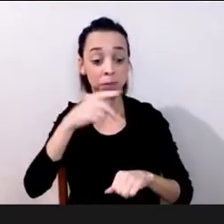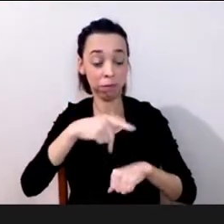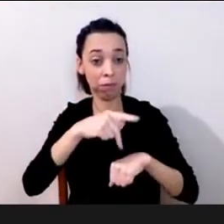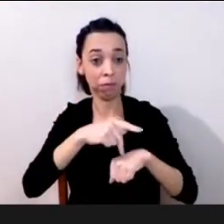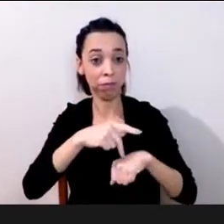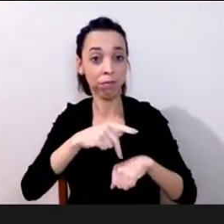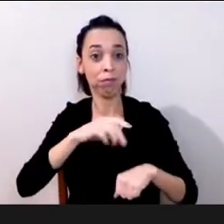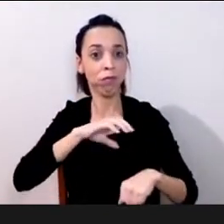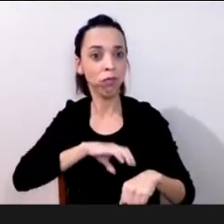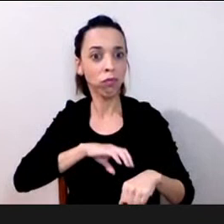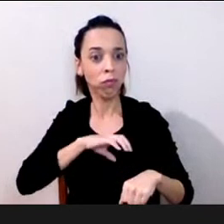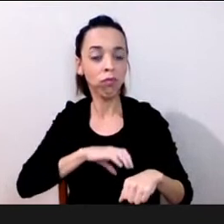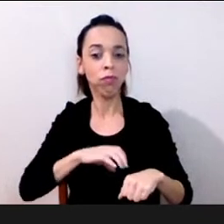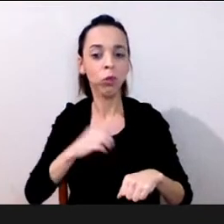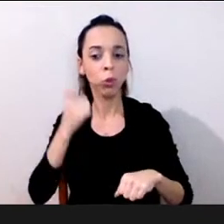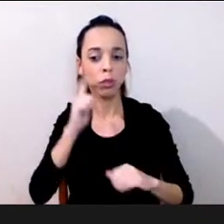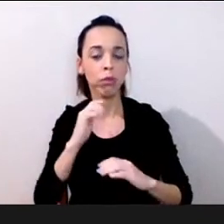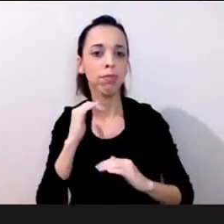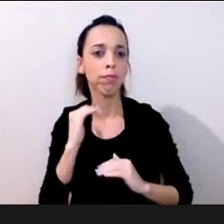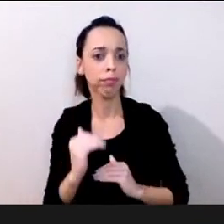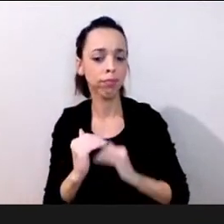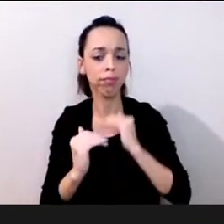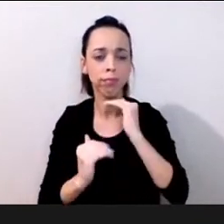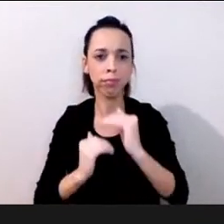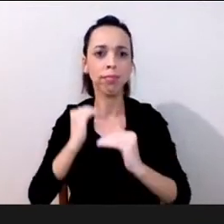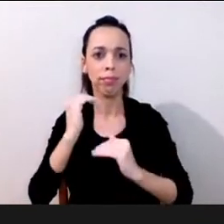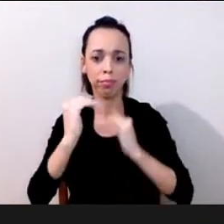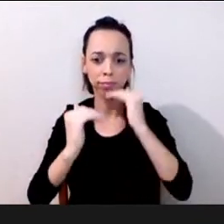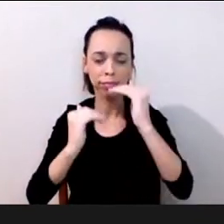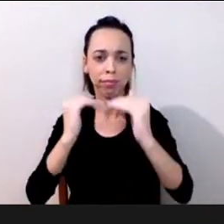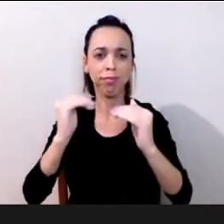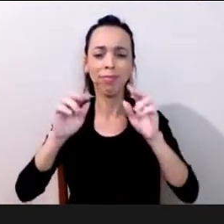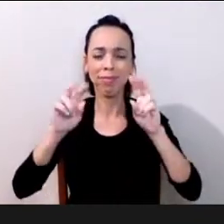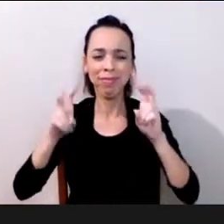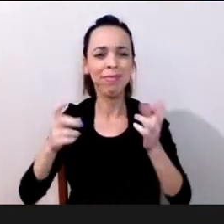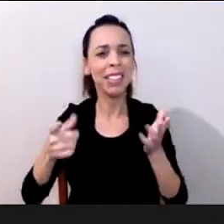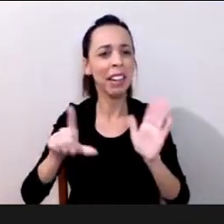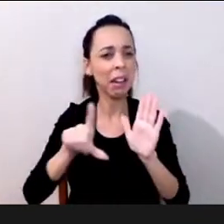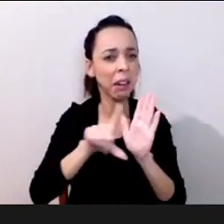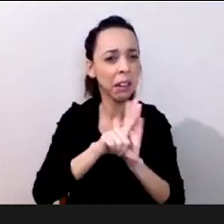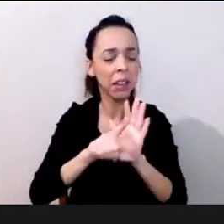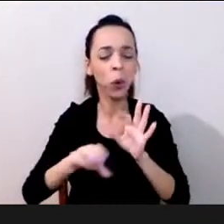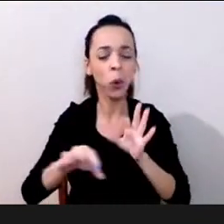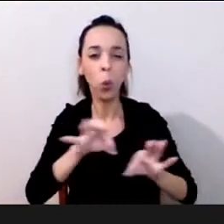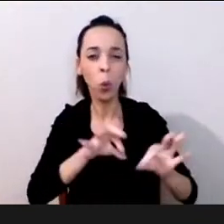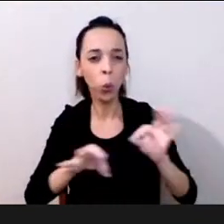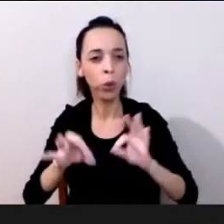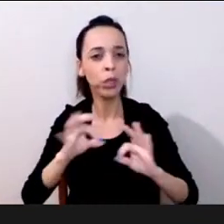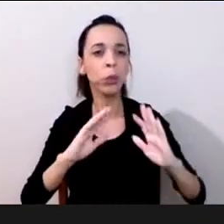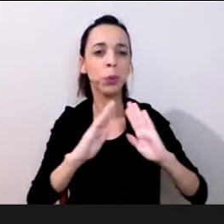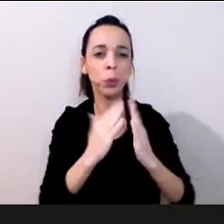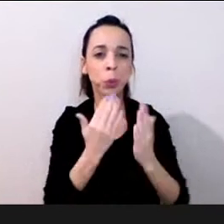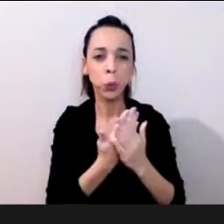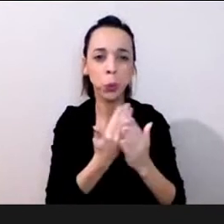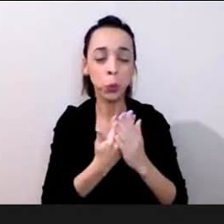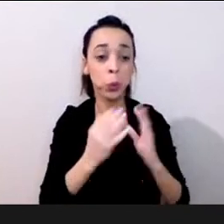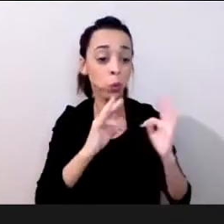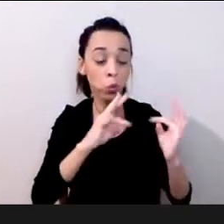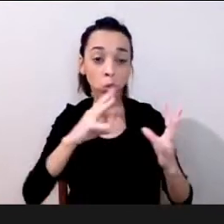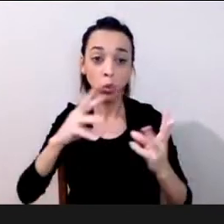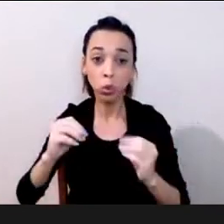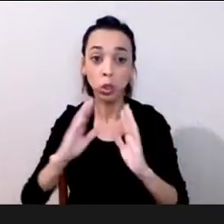passos muito grandes em termos da legislação e em termos de organização das escolas em todas as escolas existem